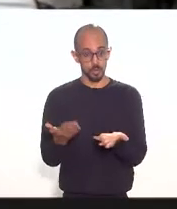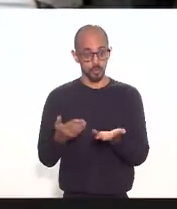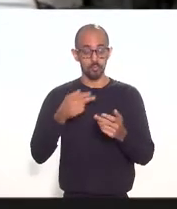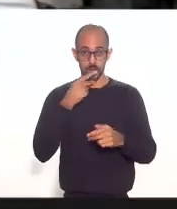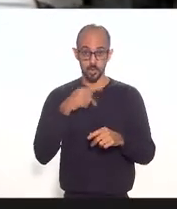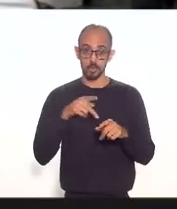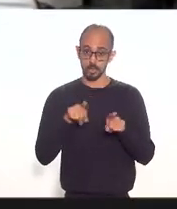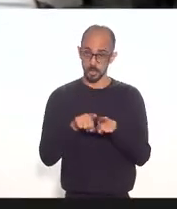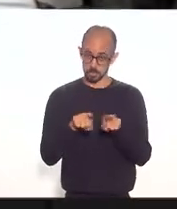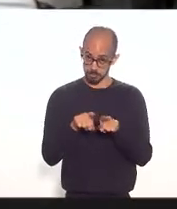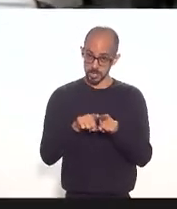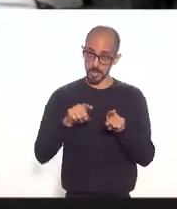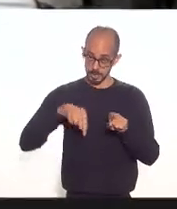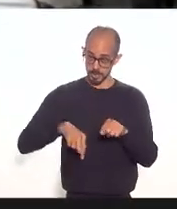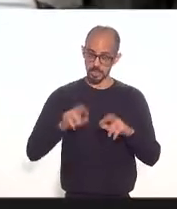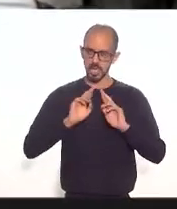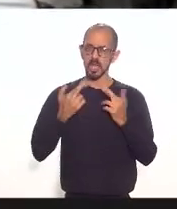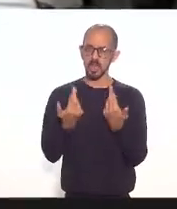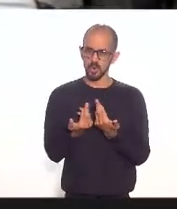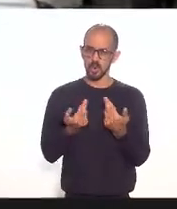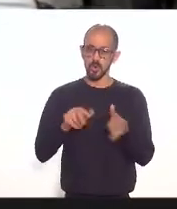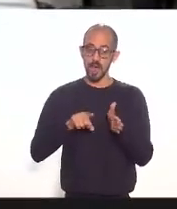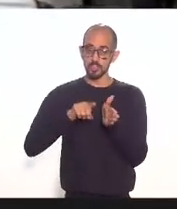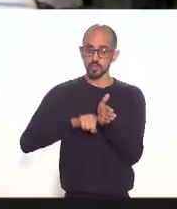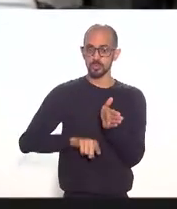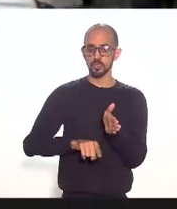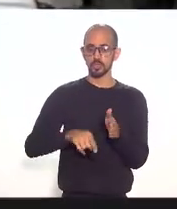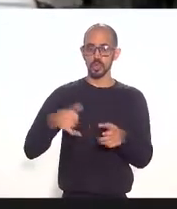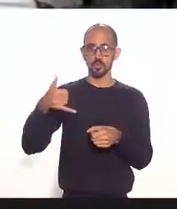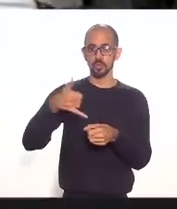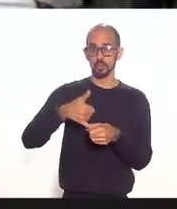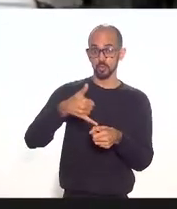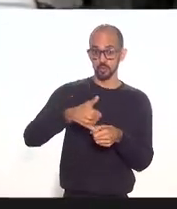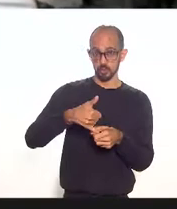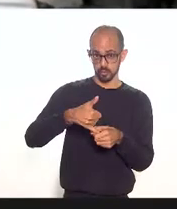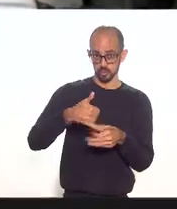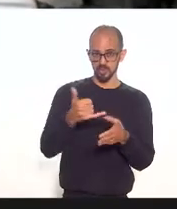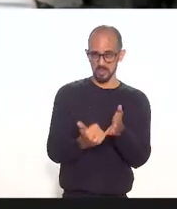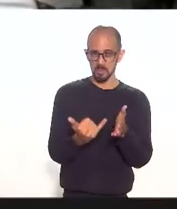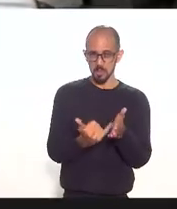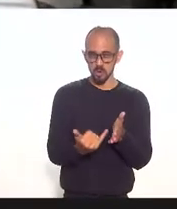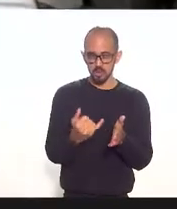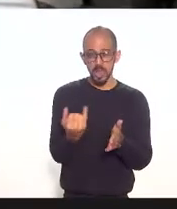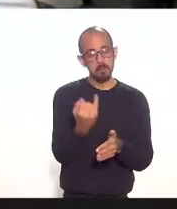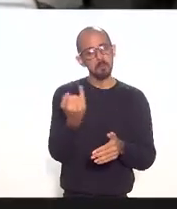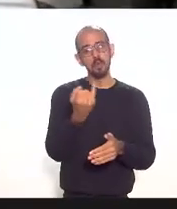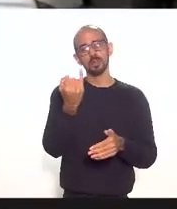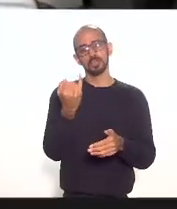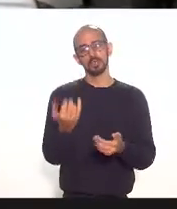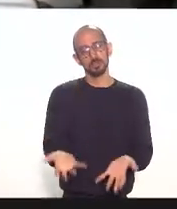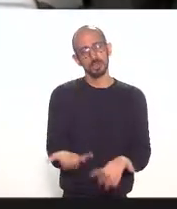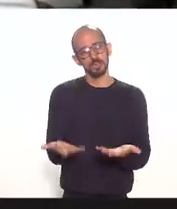também a redução da alíquota do combustível é extremamente importante para atrair as companhias aéreas muito obrigada